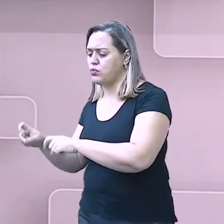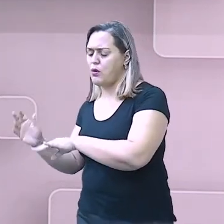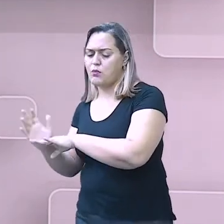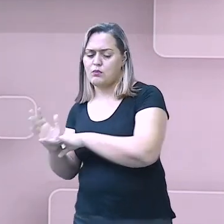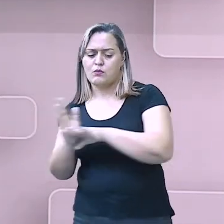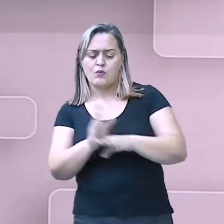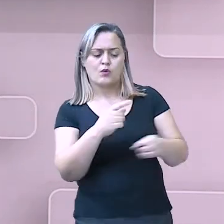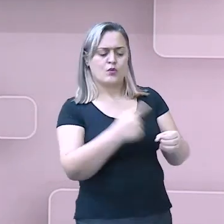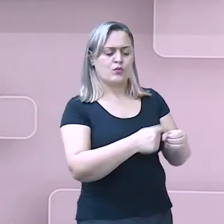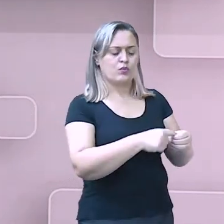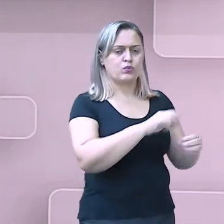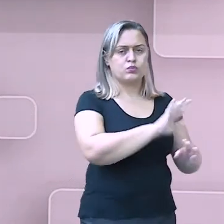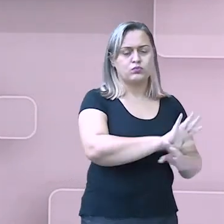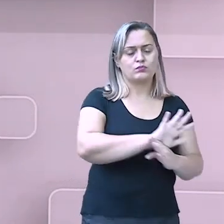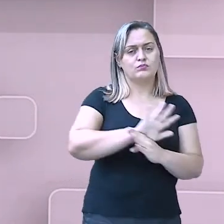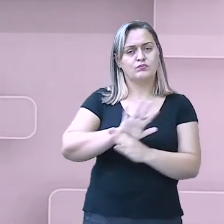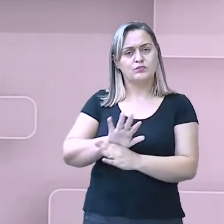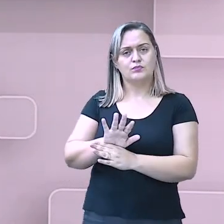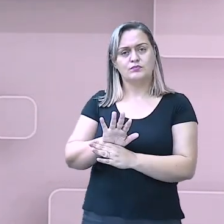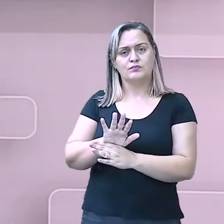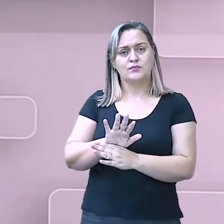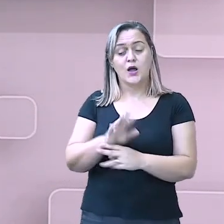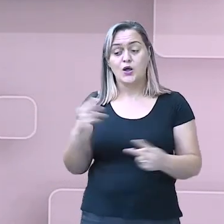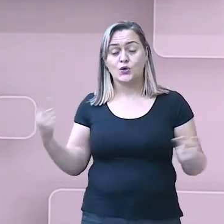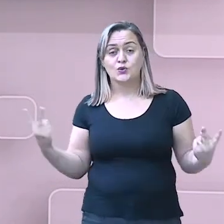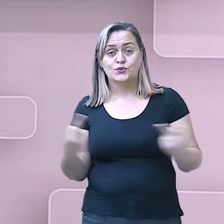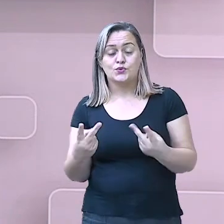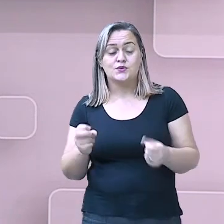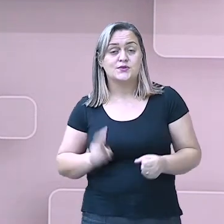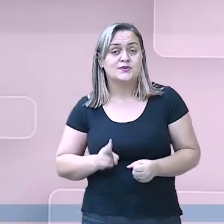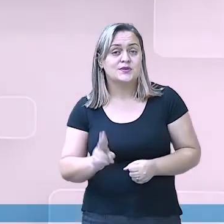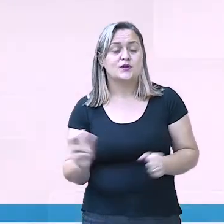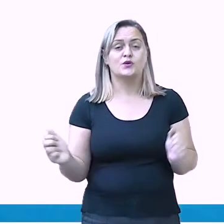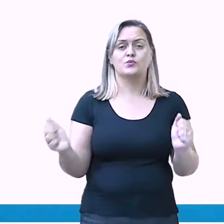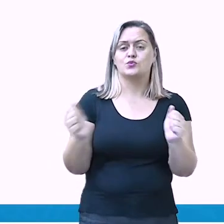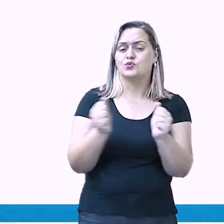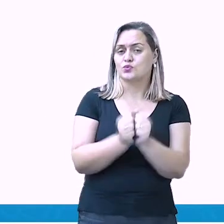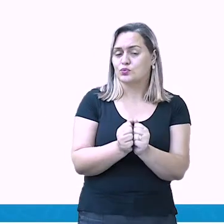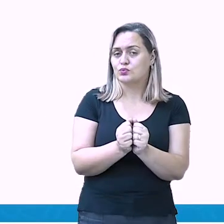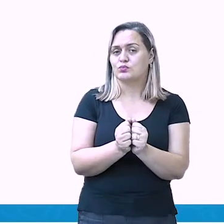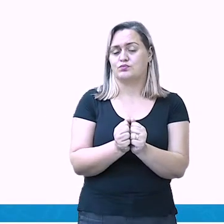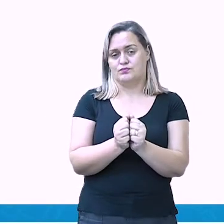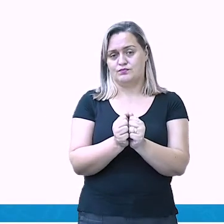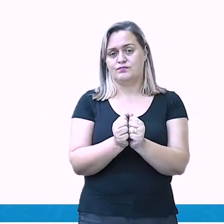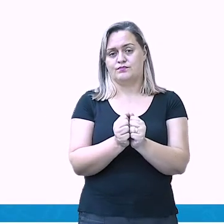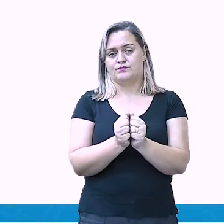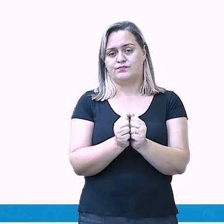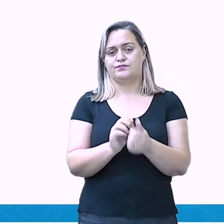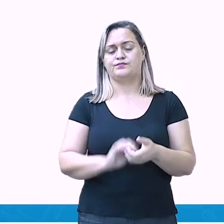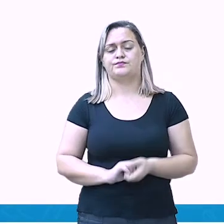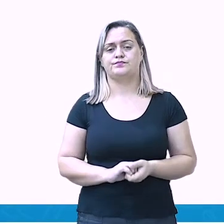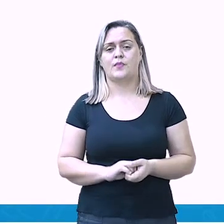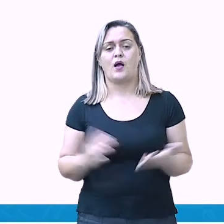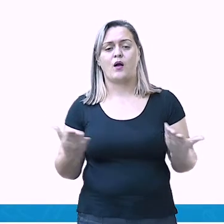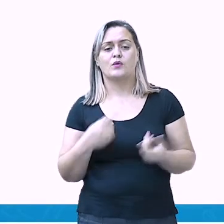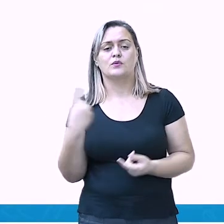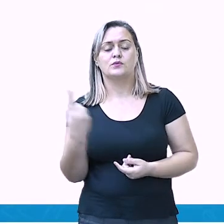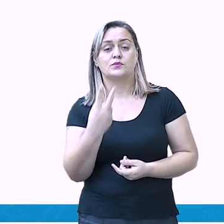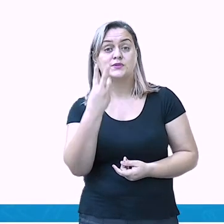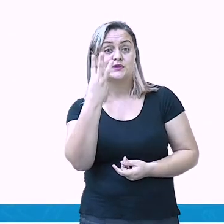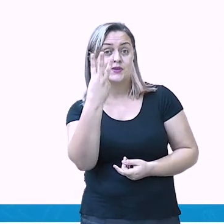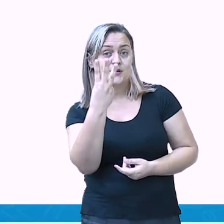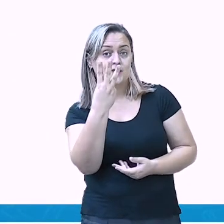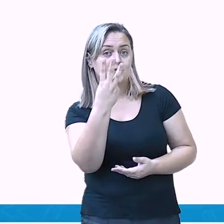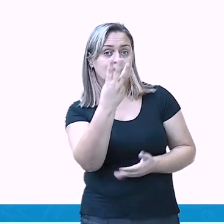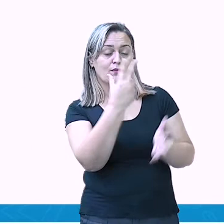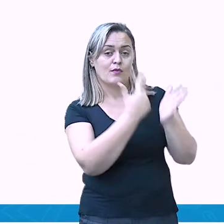ambiente é modificado. Então, tenho aqui para vocês agora três imagens. Observem as imagens e respondam, ok?